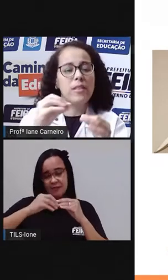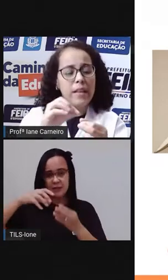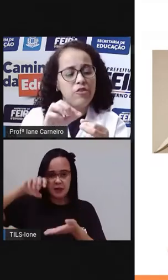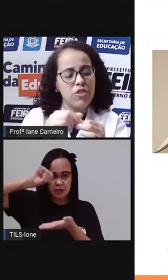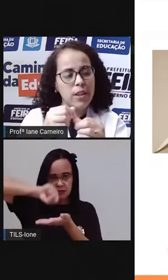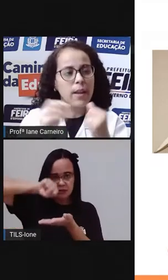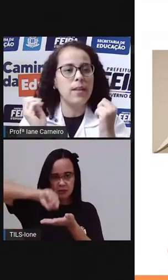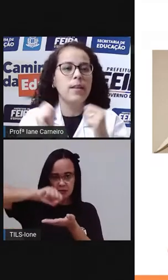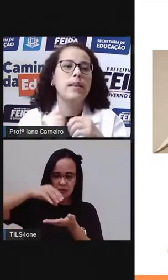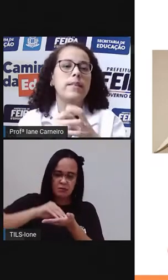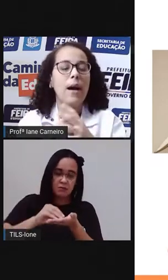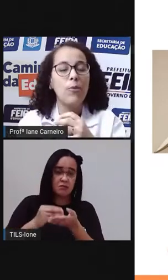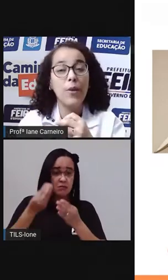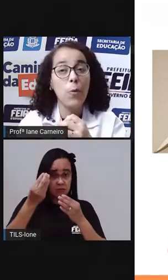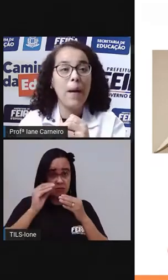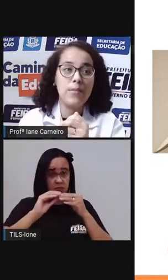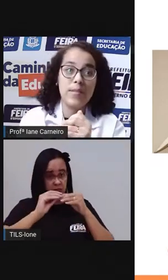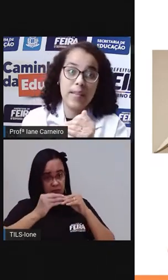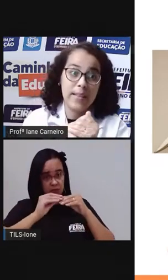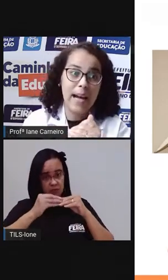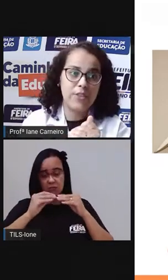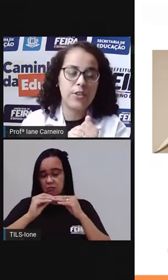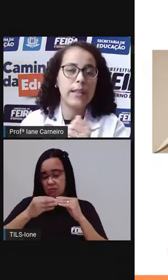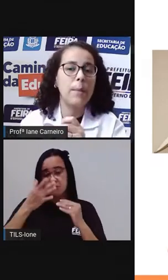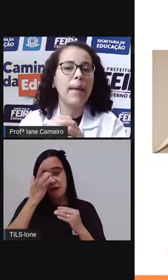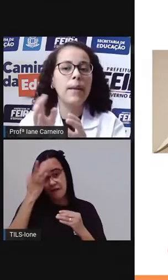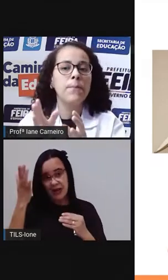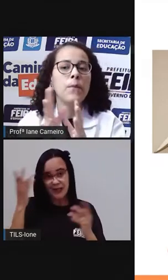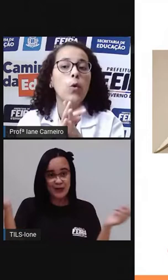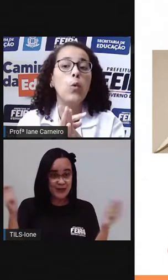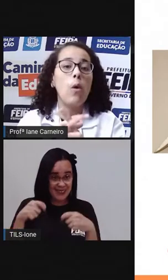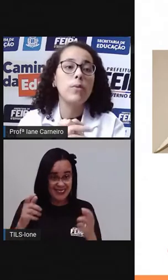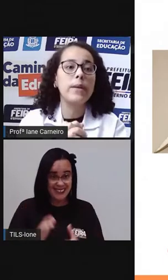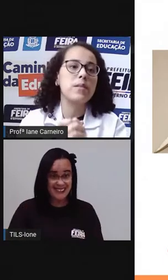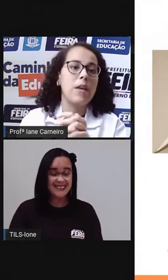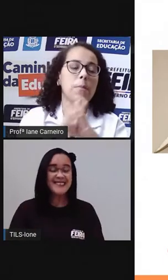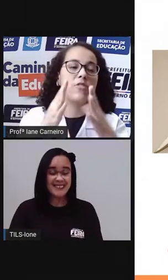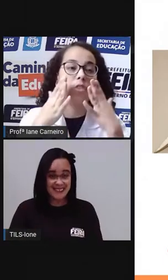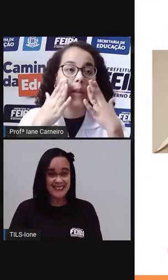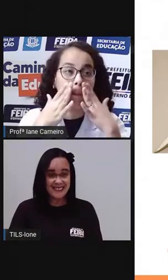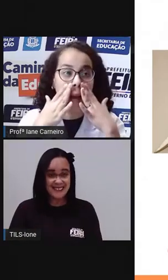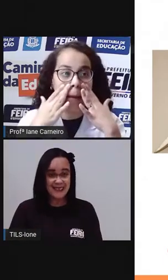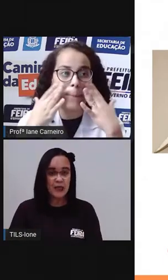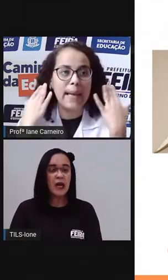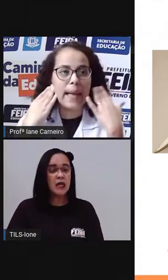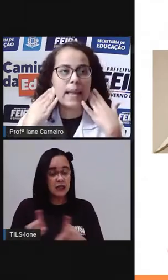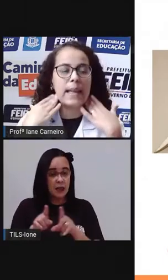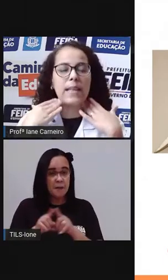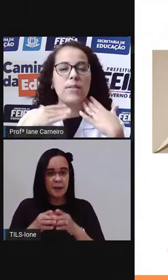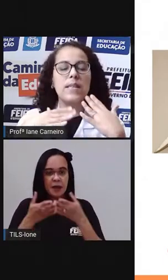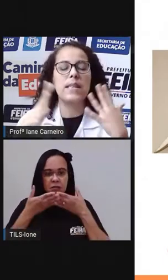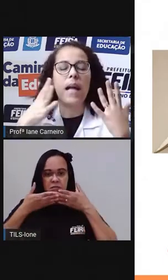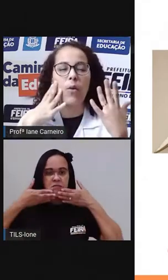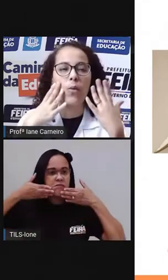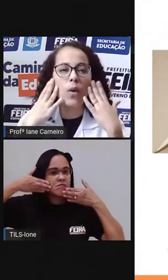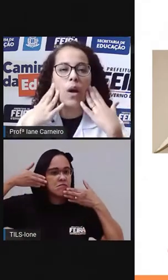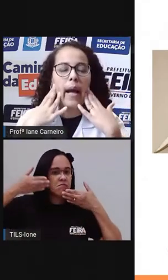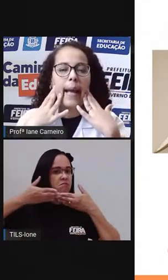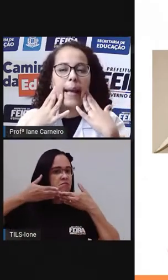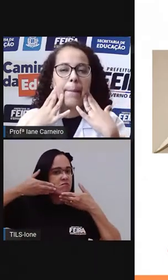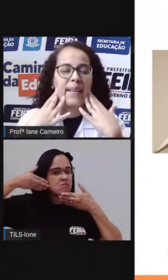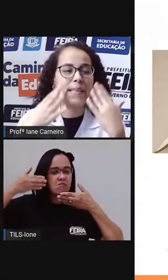esmalte e ele tira da unha com mais facilidade. Também o algodão serve para a gente limpar a pele. Às vezes passar